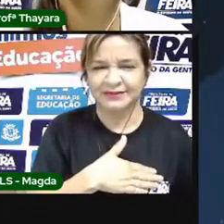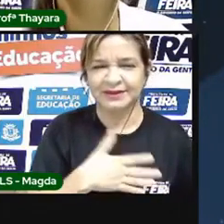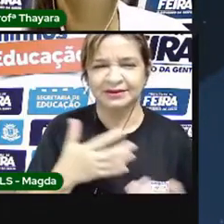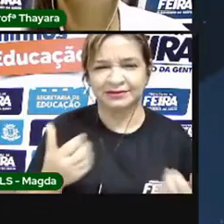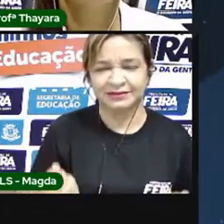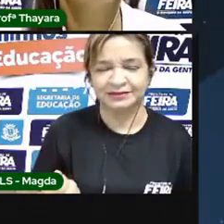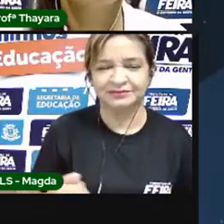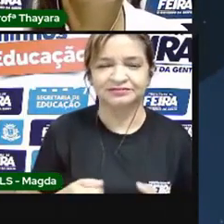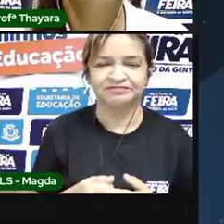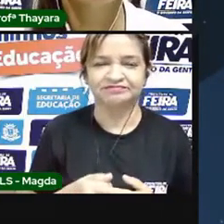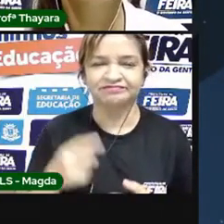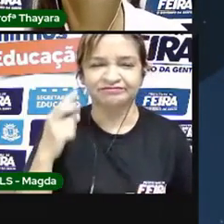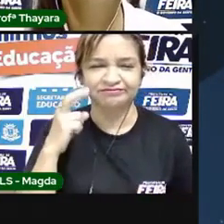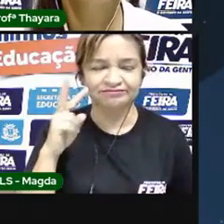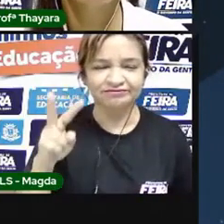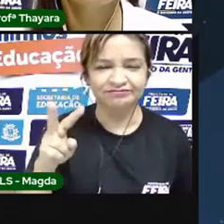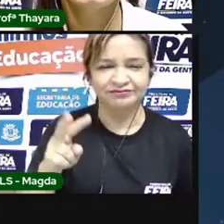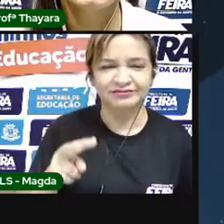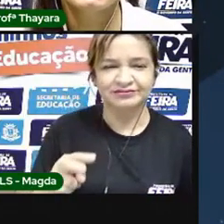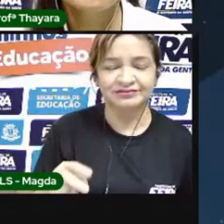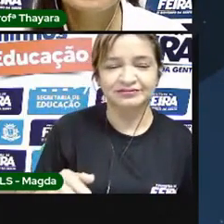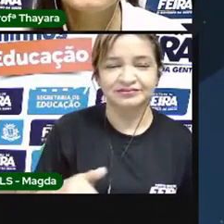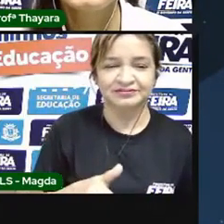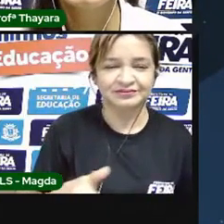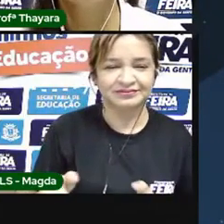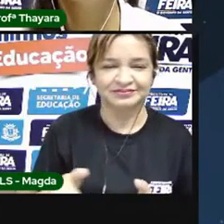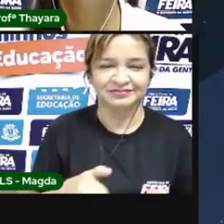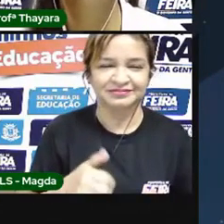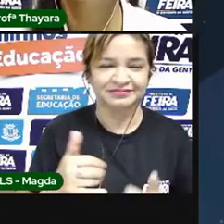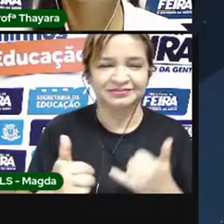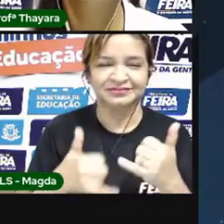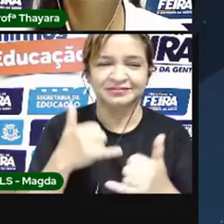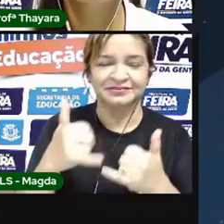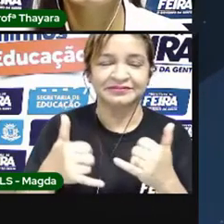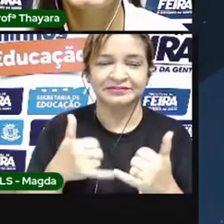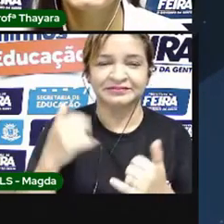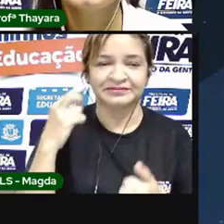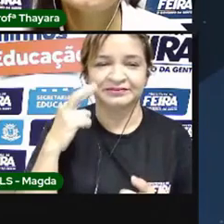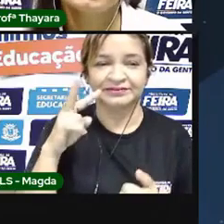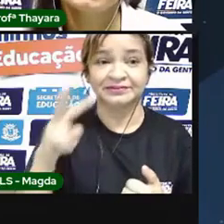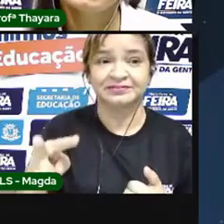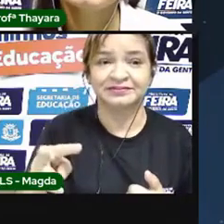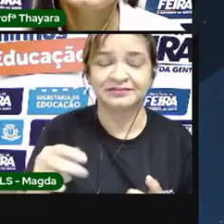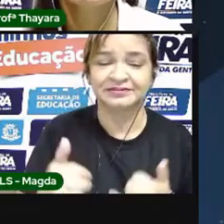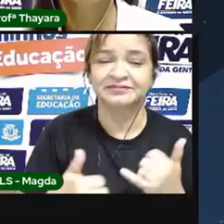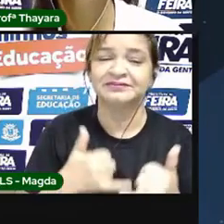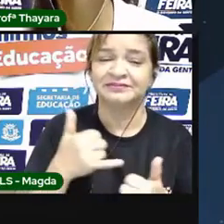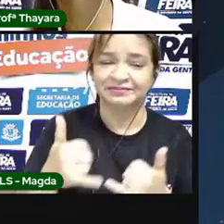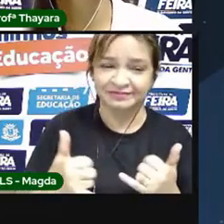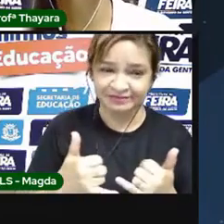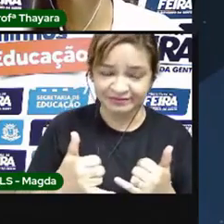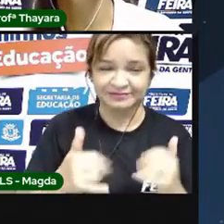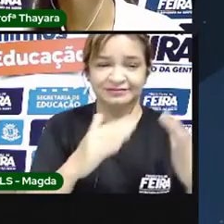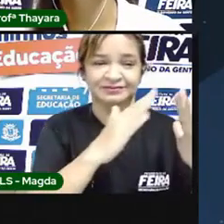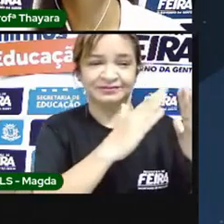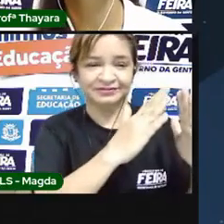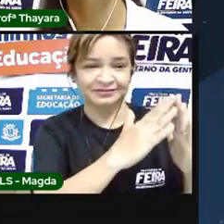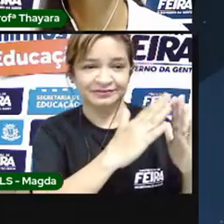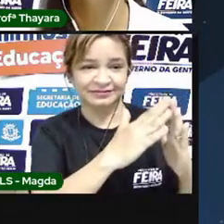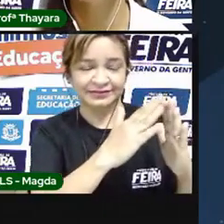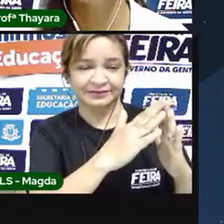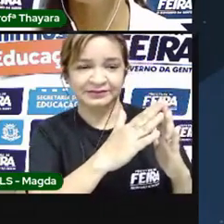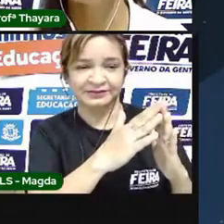Vamos lá. Eu fiz para vocês esse joguinho aqui. E para vocês brincarem um pouquinho aí na casa de vocês, é só